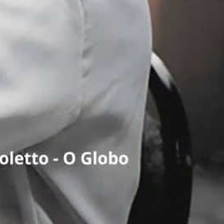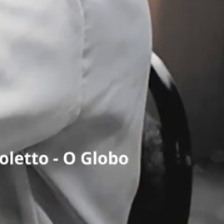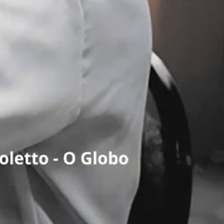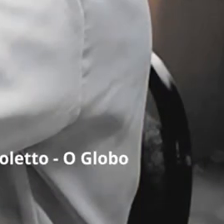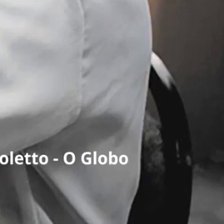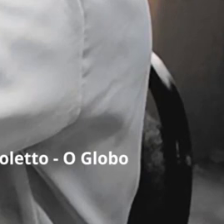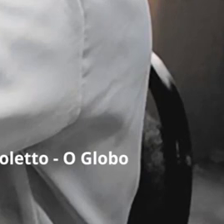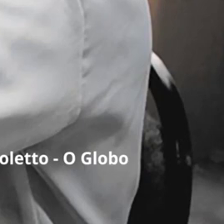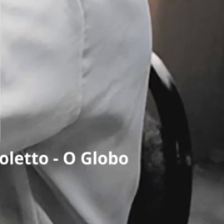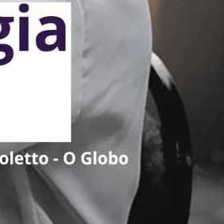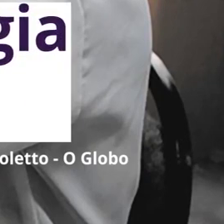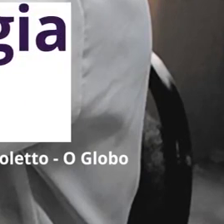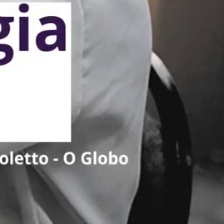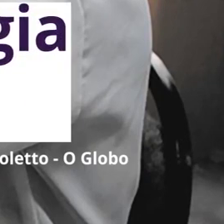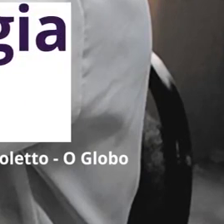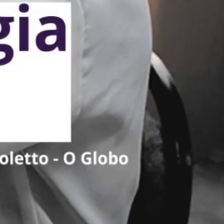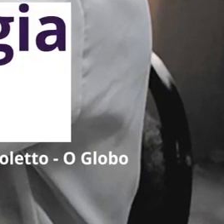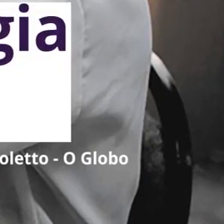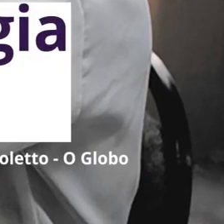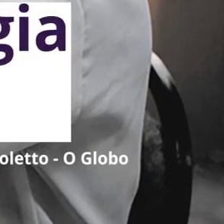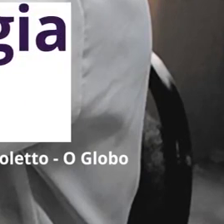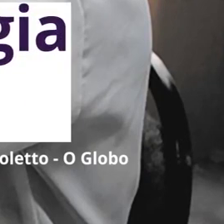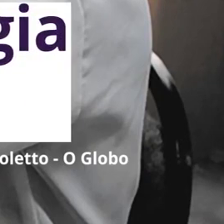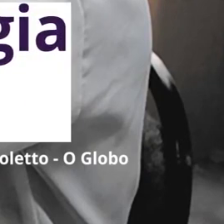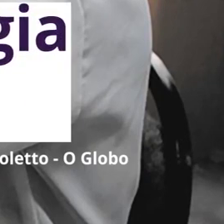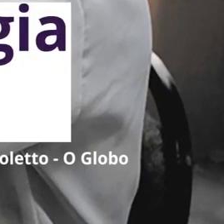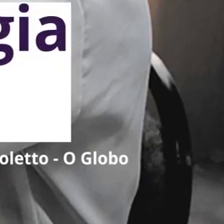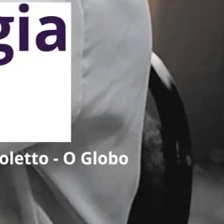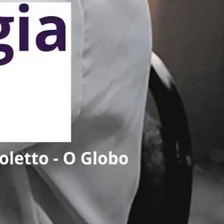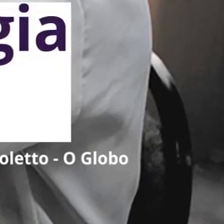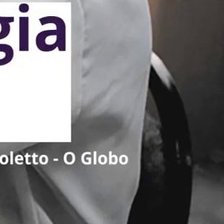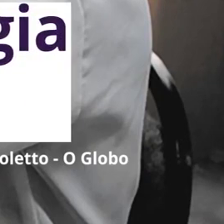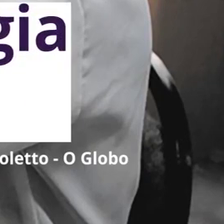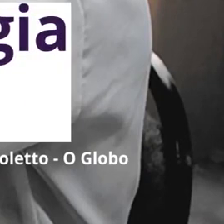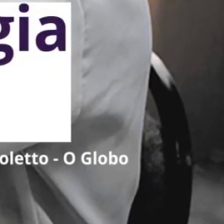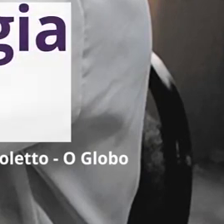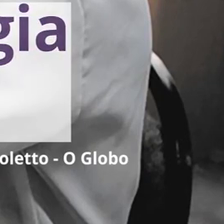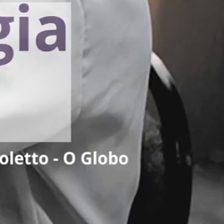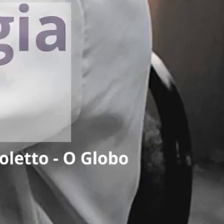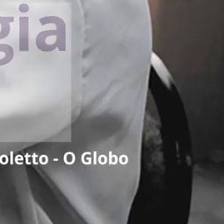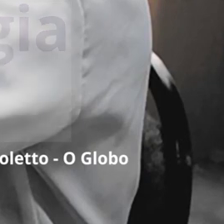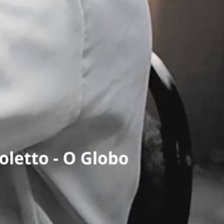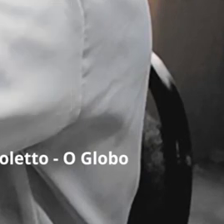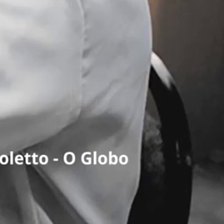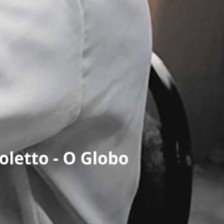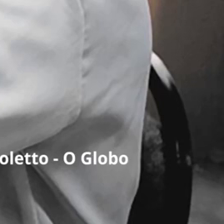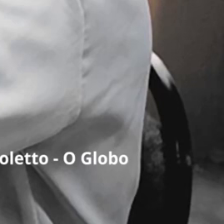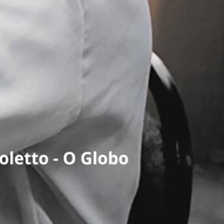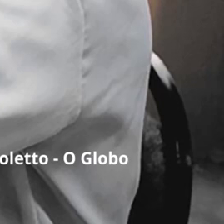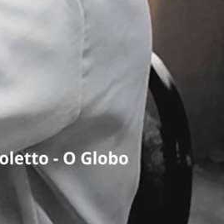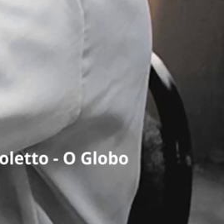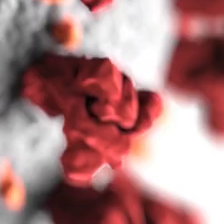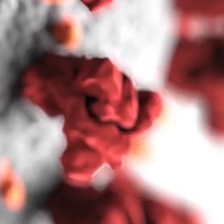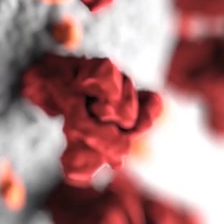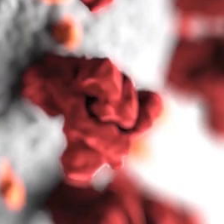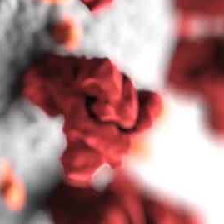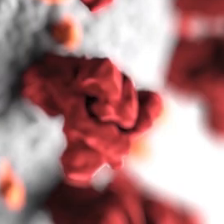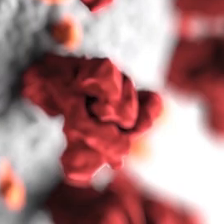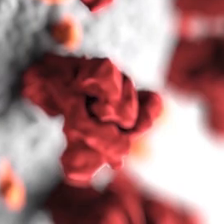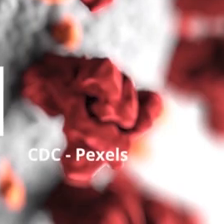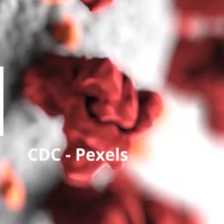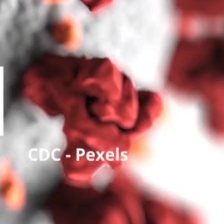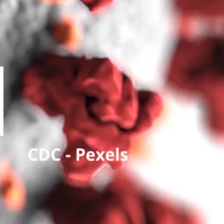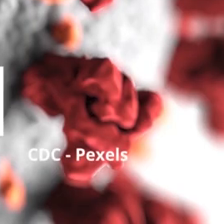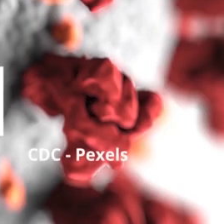módulos. 1. Epidemiologia, Virologia e Infectologia, aplicada a complicações da Covid-19. 2.